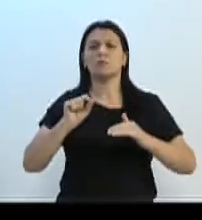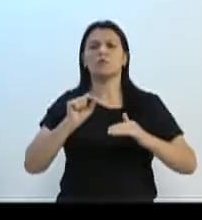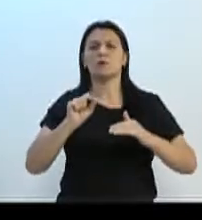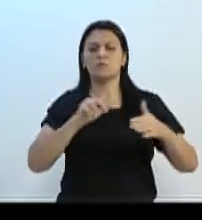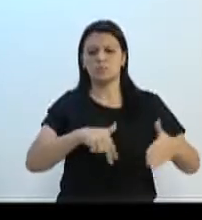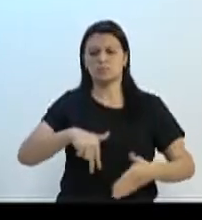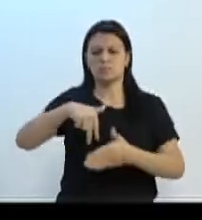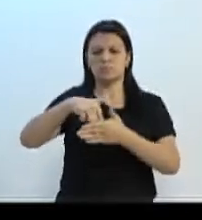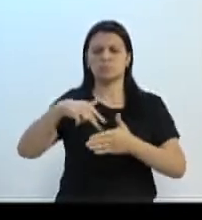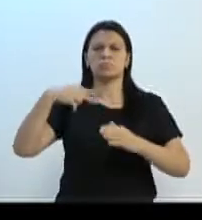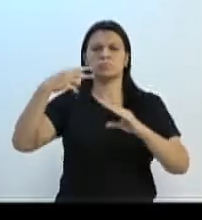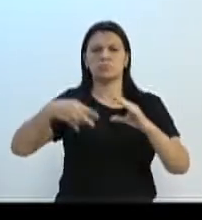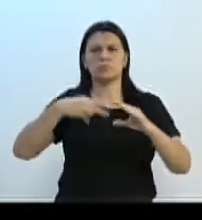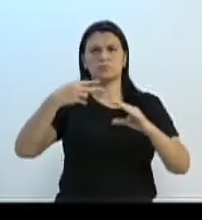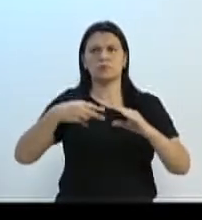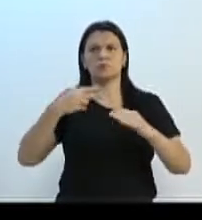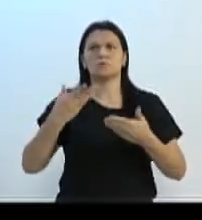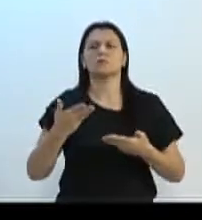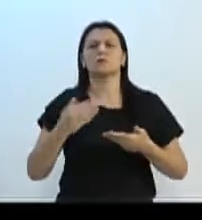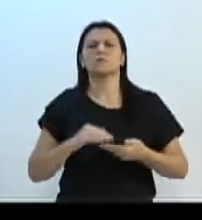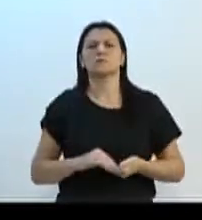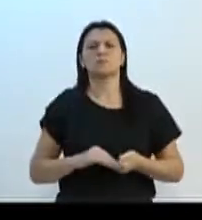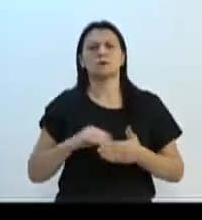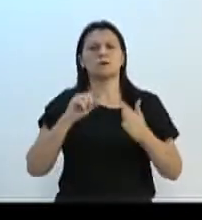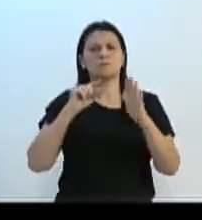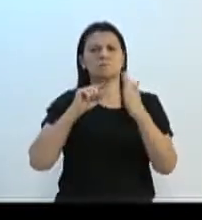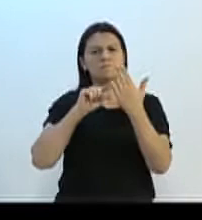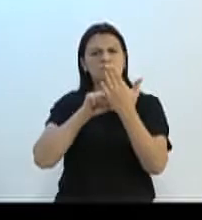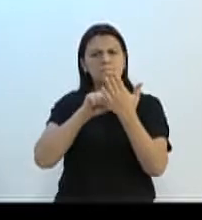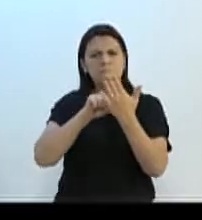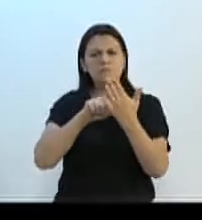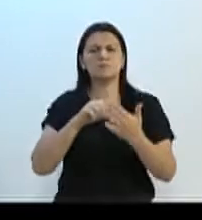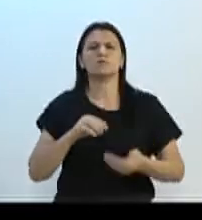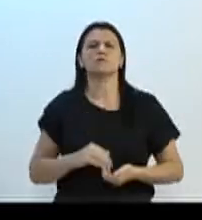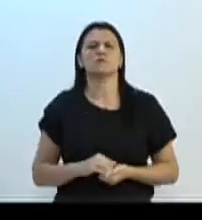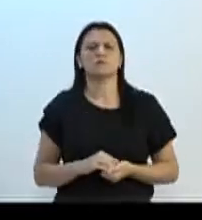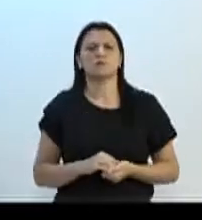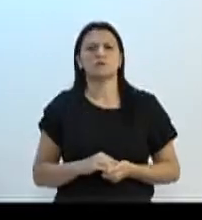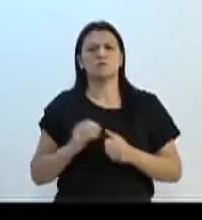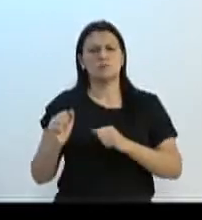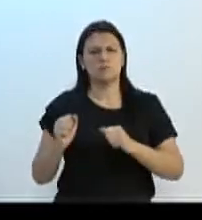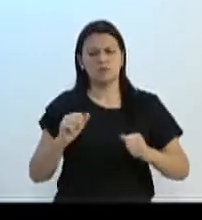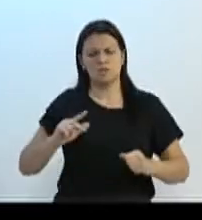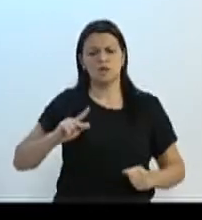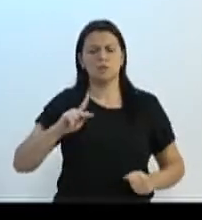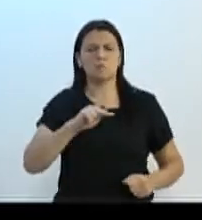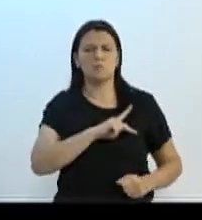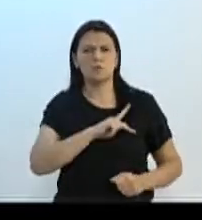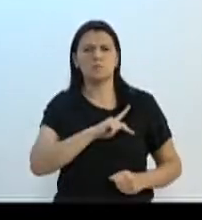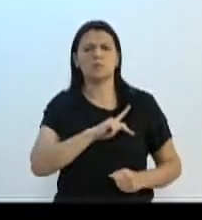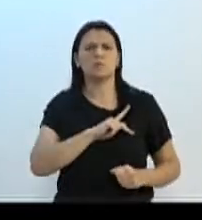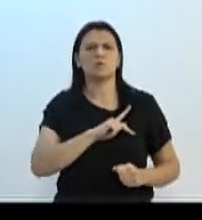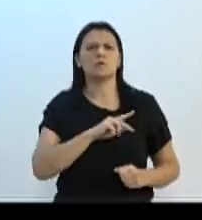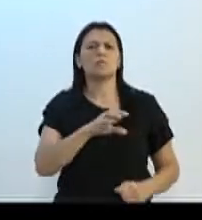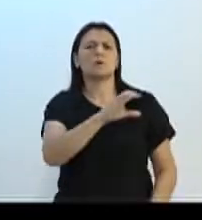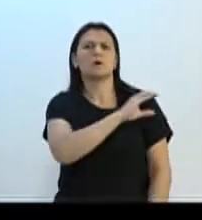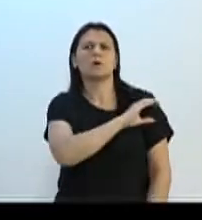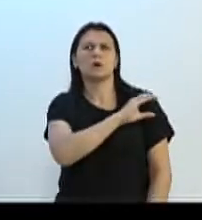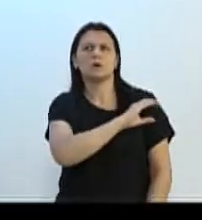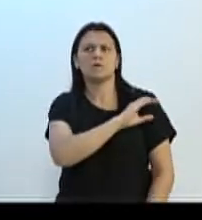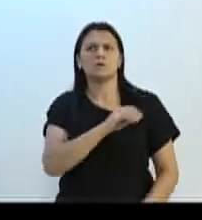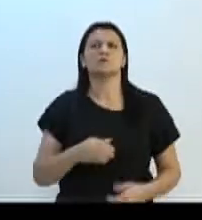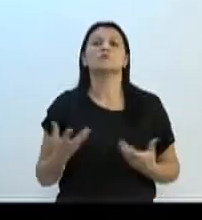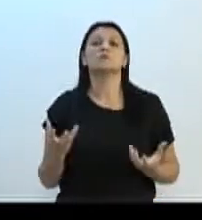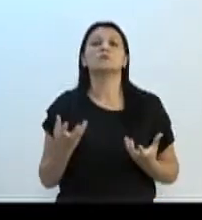da Câmara de Vereadores para fazer a denúncia do descaso do poder público da nossa cidade com as creches no nosso município. Queremos a